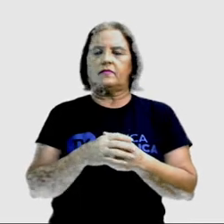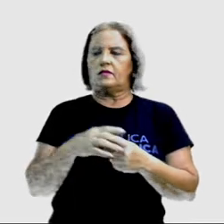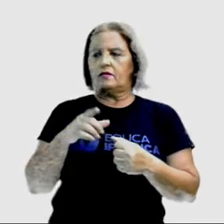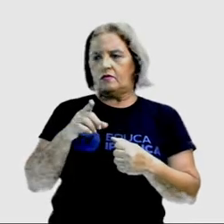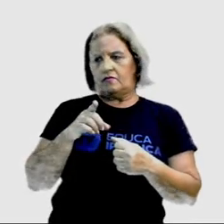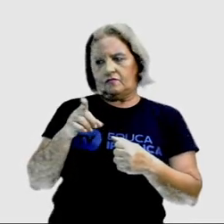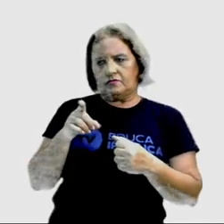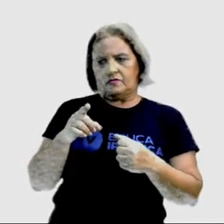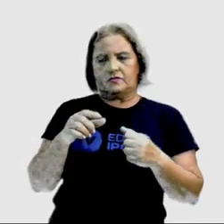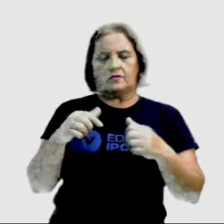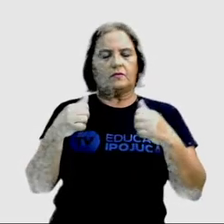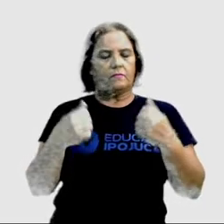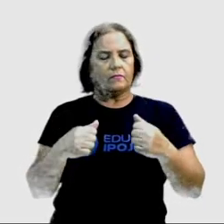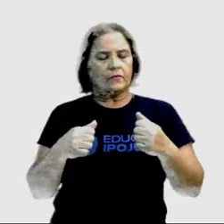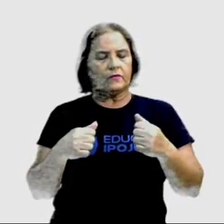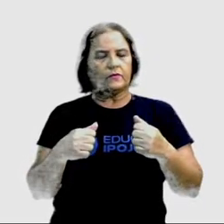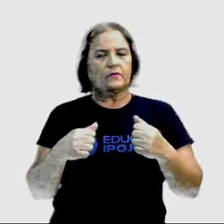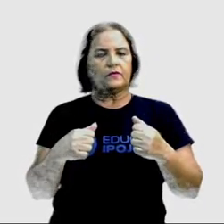ou água?